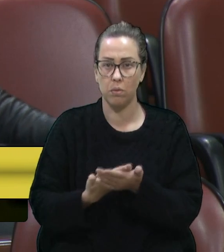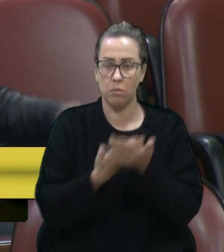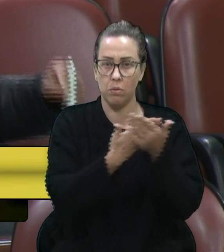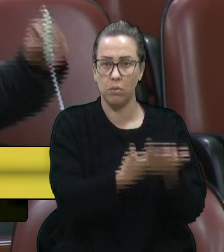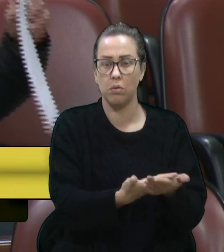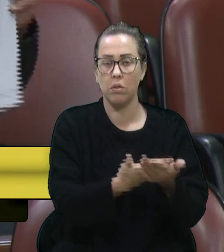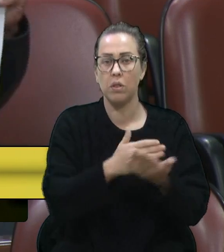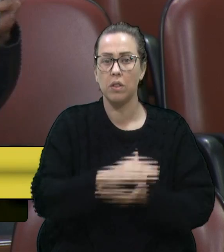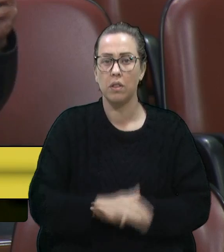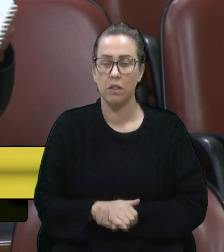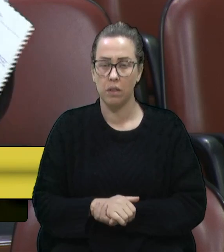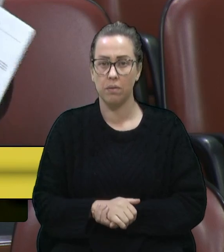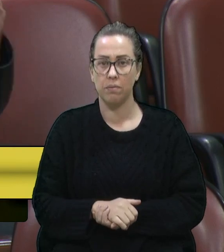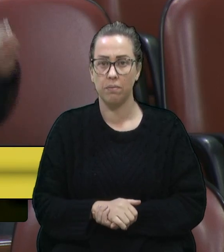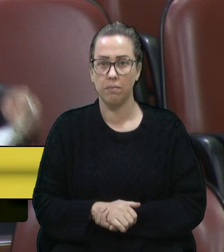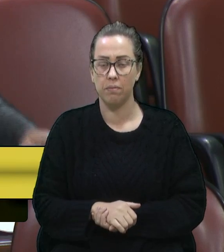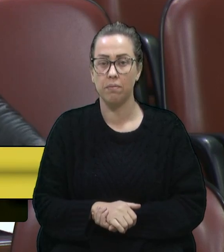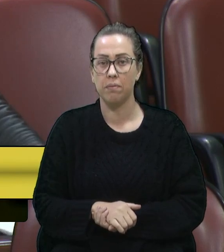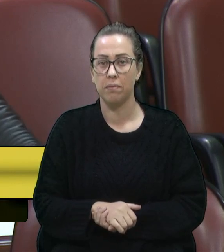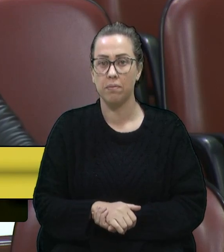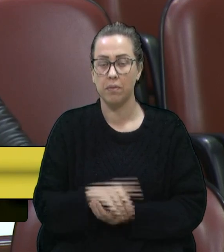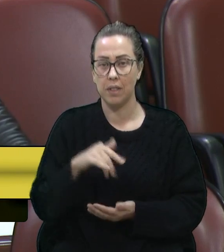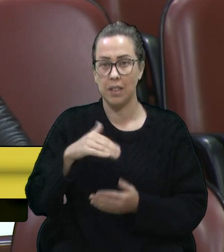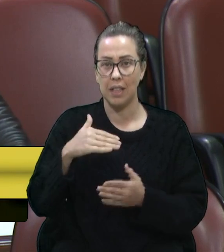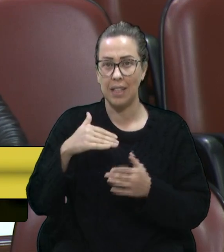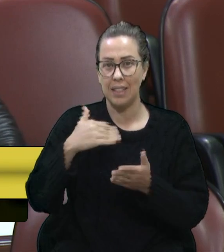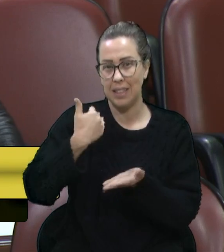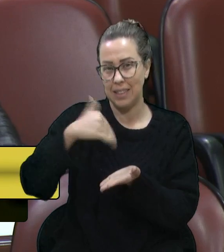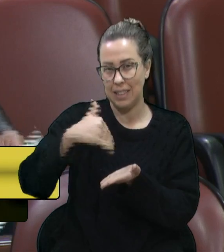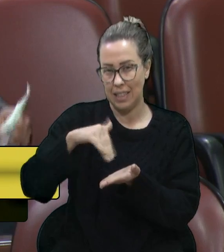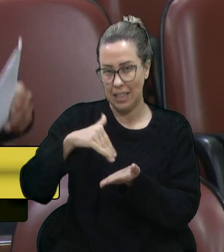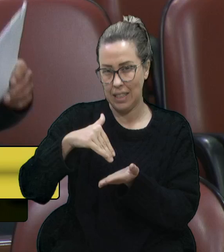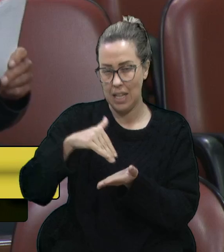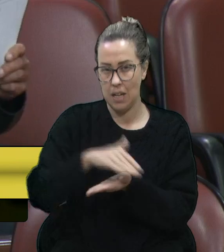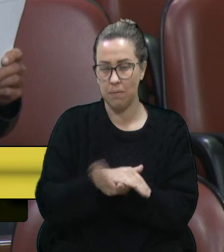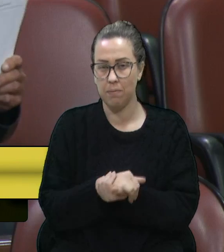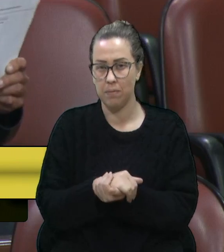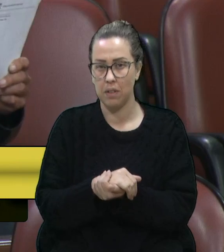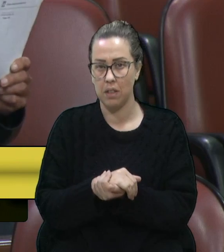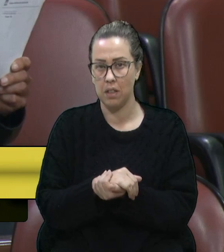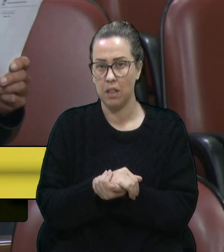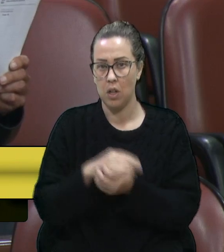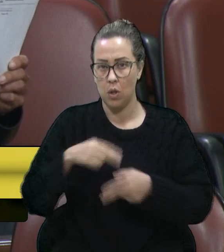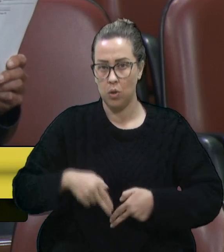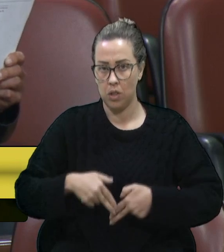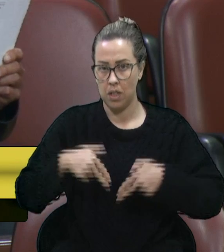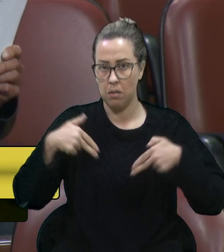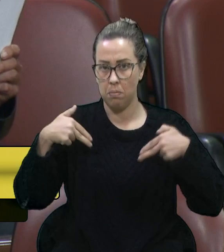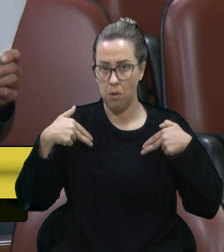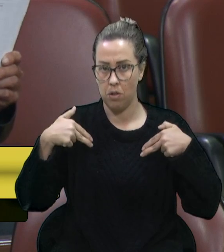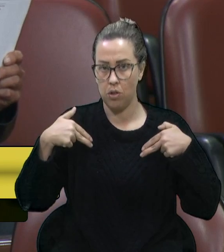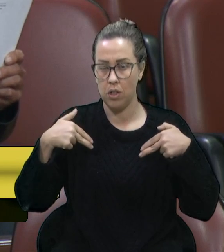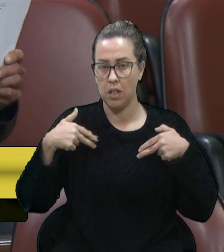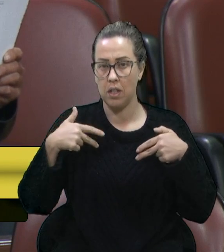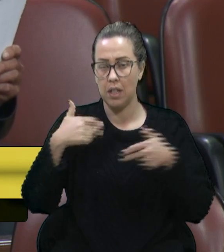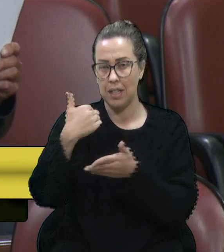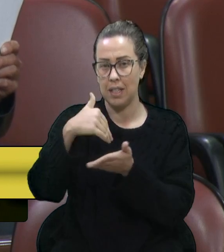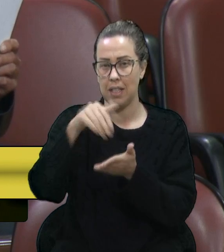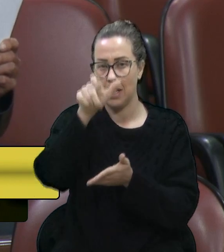pedido também para a Secretaria de Transporte, na pessoa do secretário